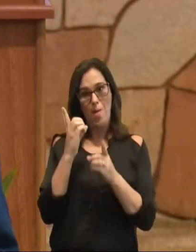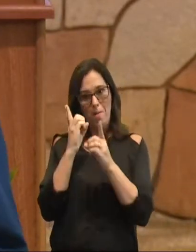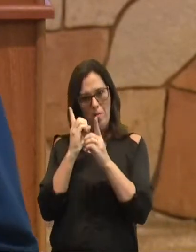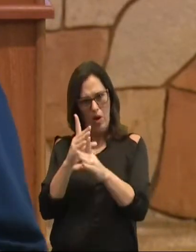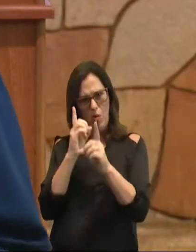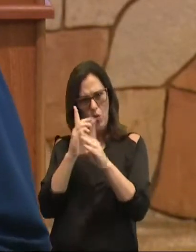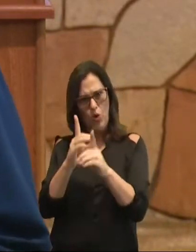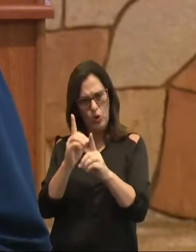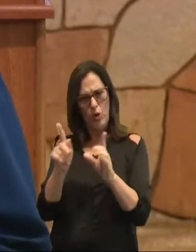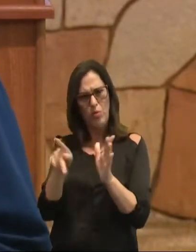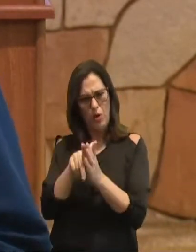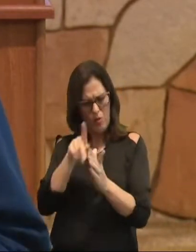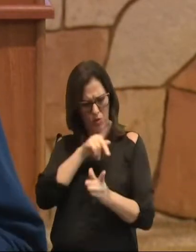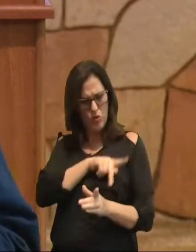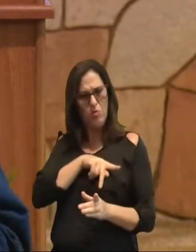Paulo